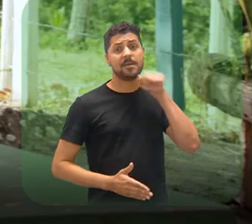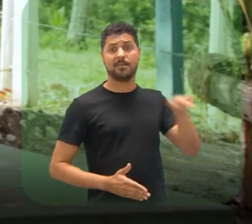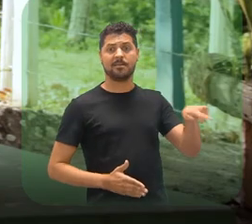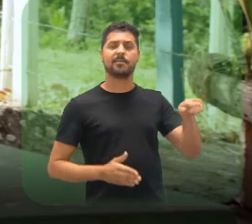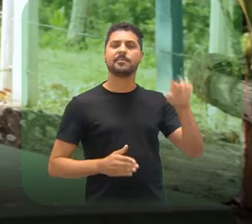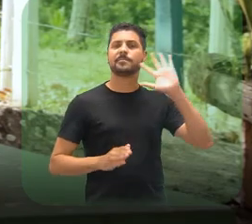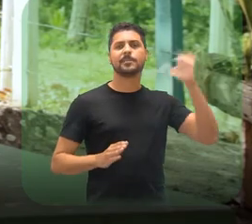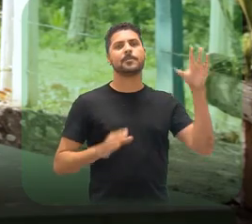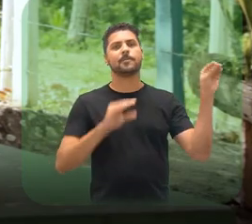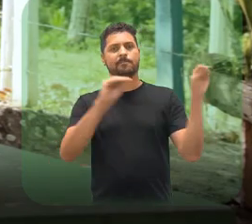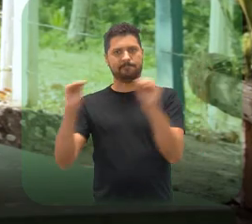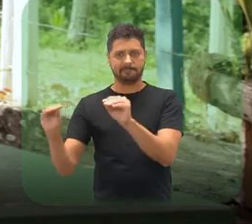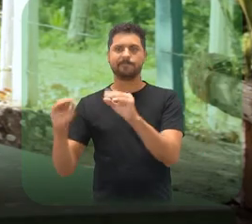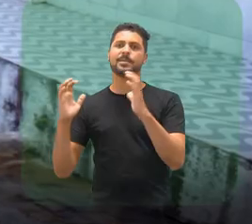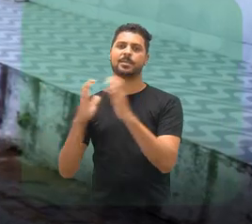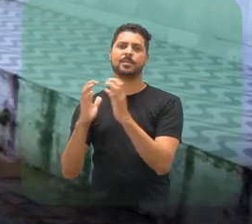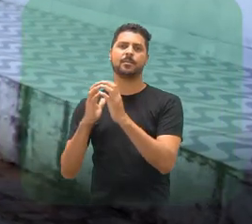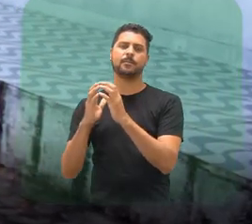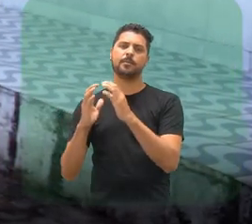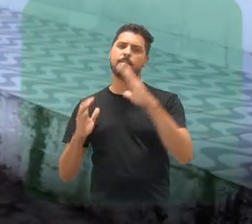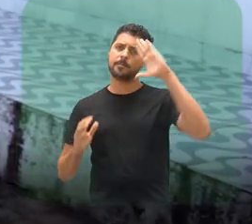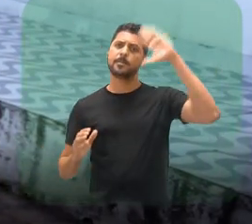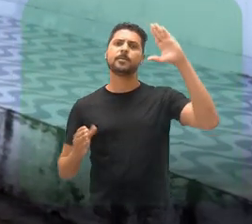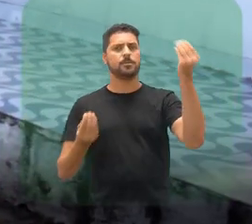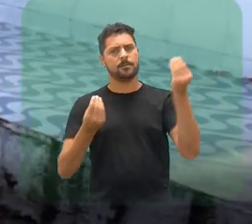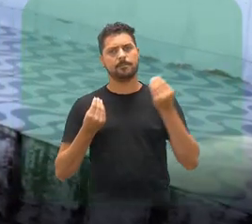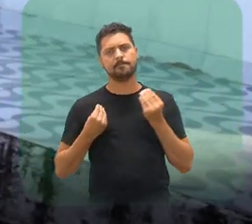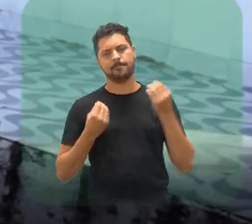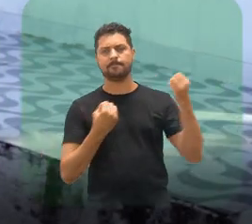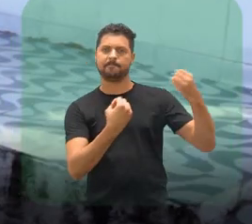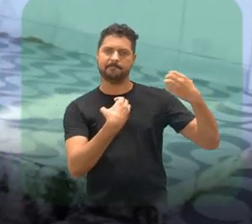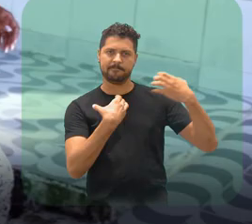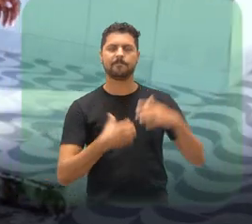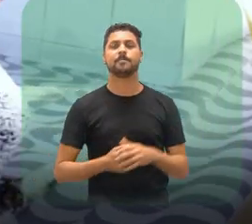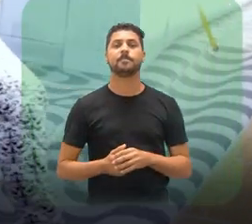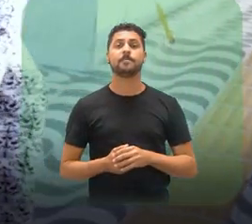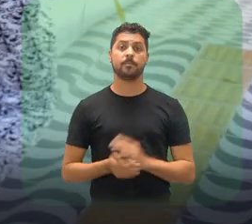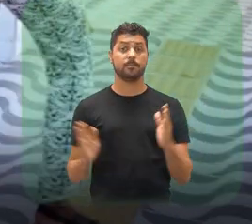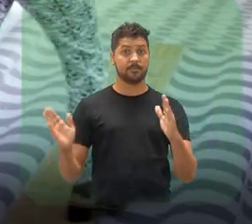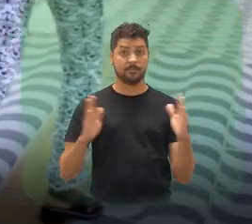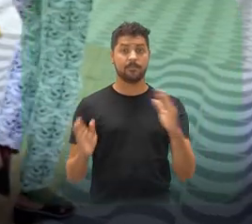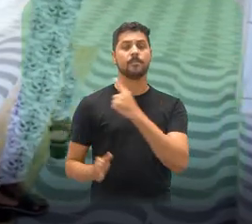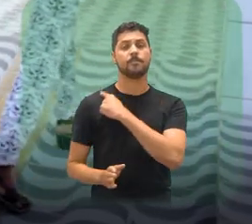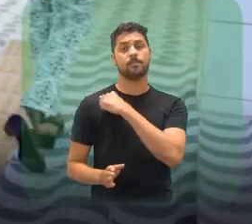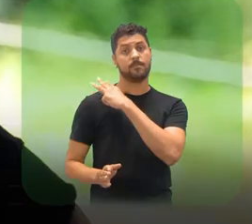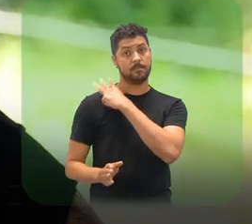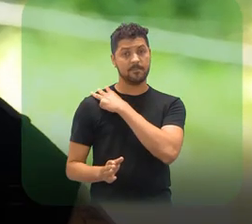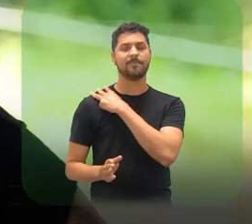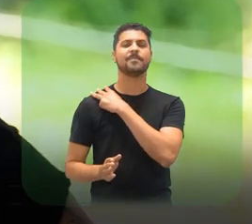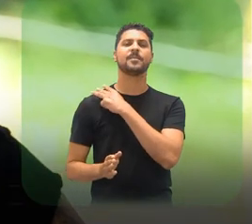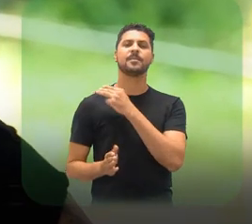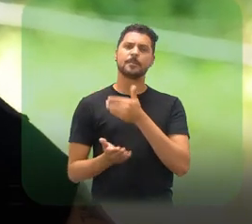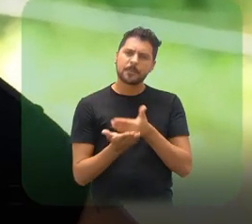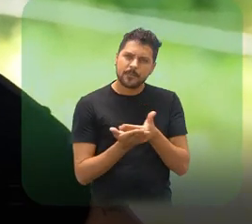de idade, minha mãe resolve ir para Recife para justamente priorizar essa questão de acesso à educação. No meu ensino médio,